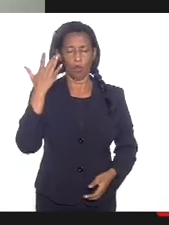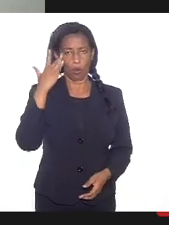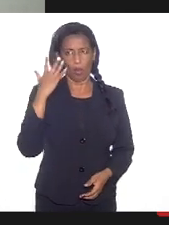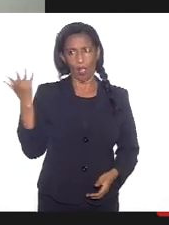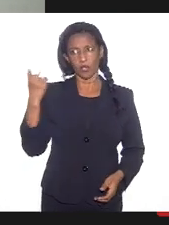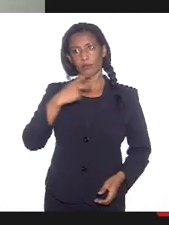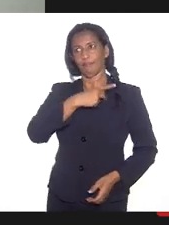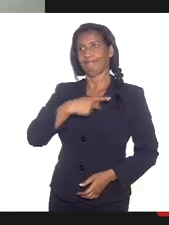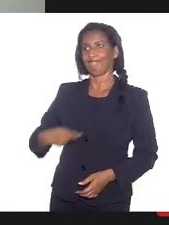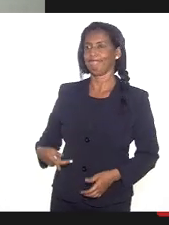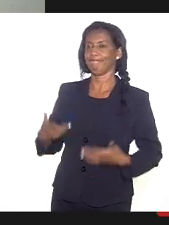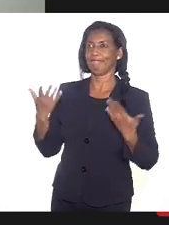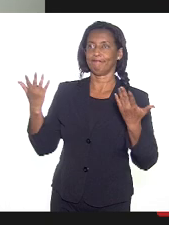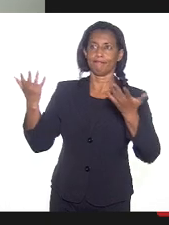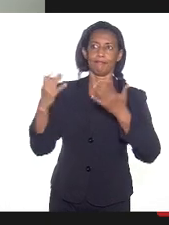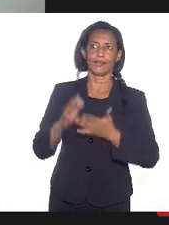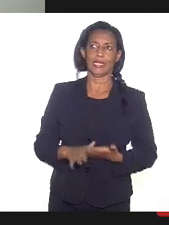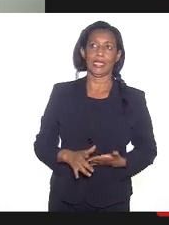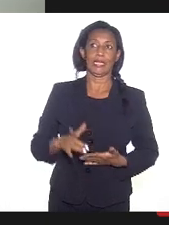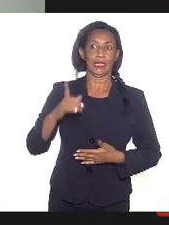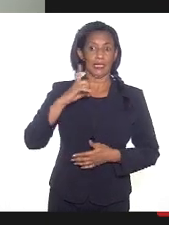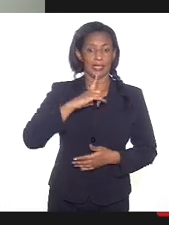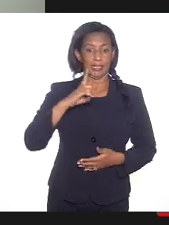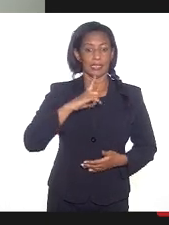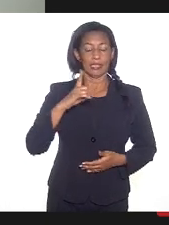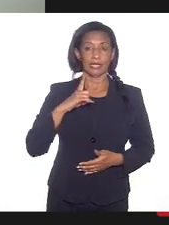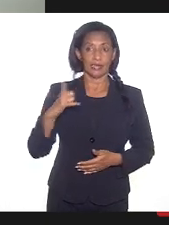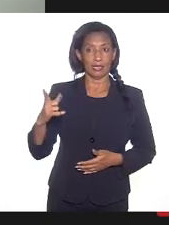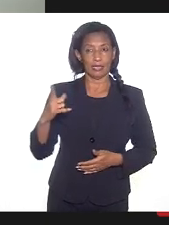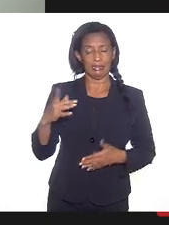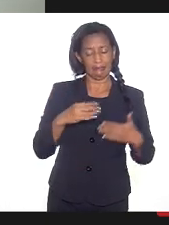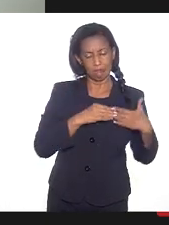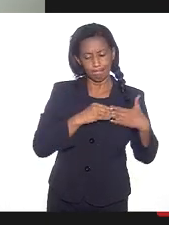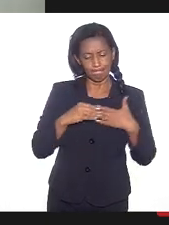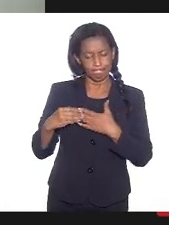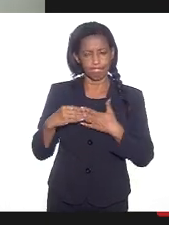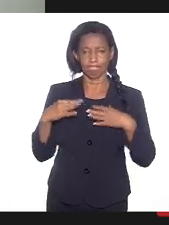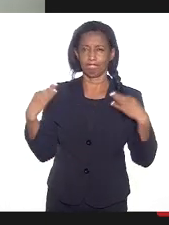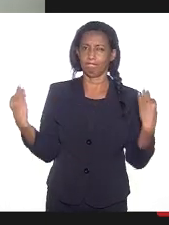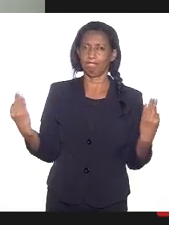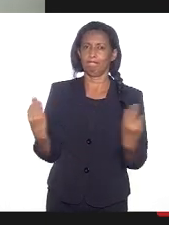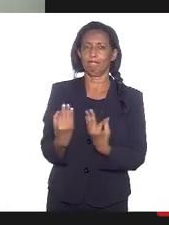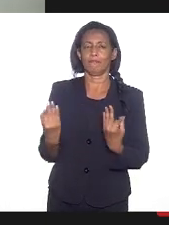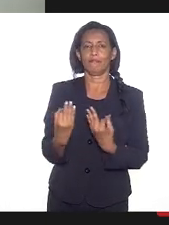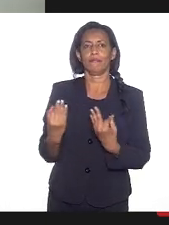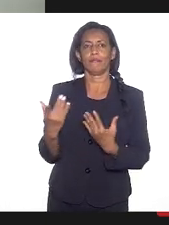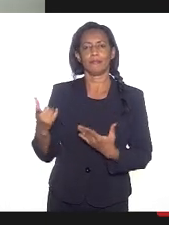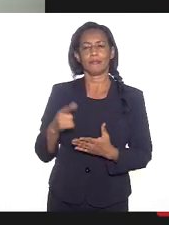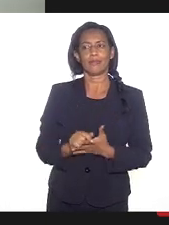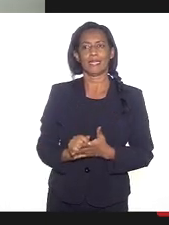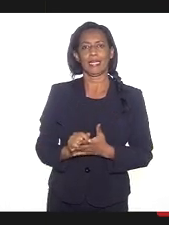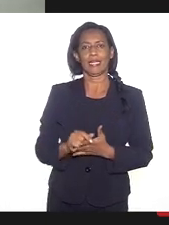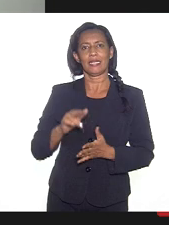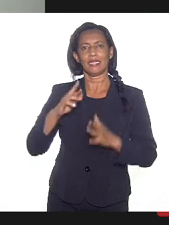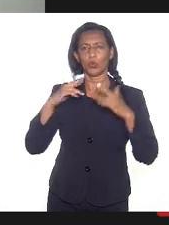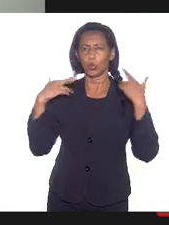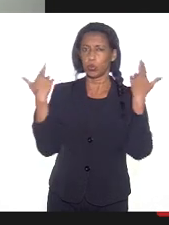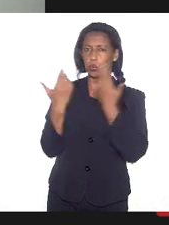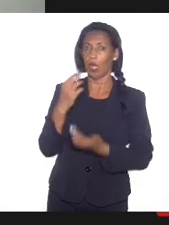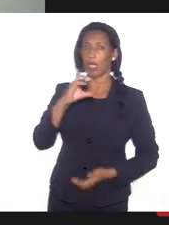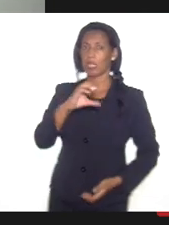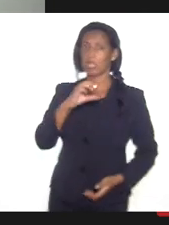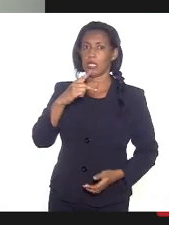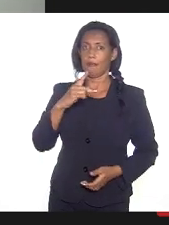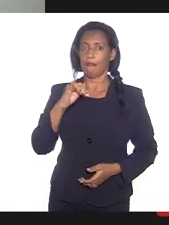presidenta, que tem conduzido de maneira magistral essas coetivas da CPI em